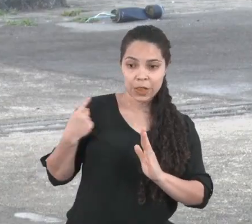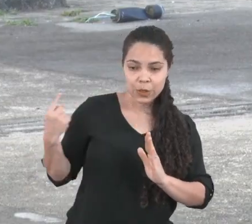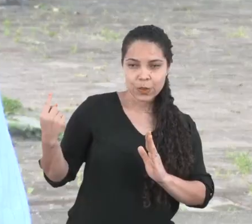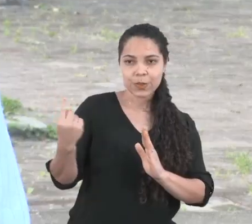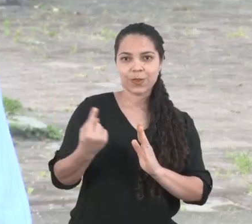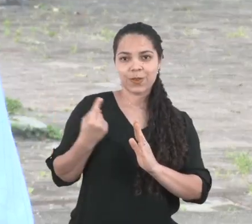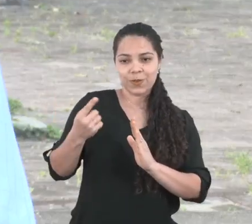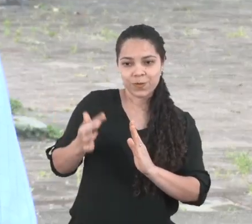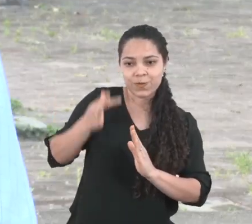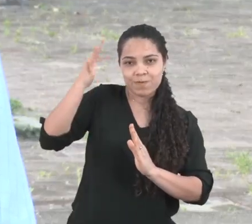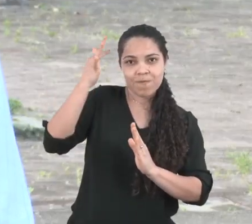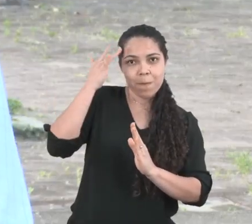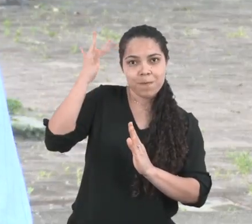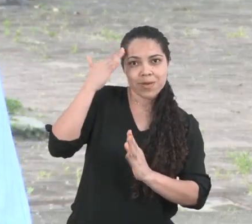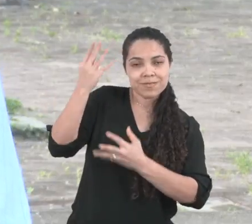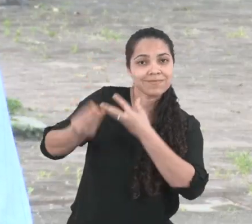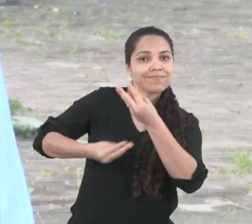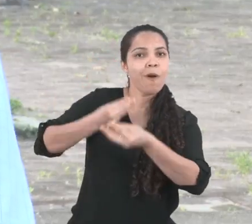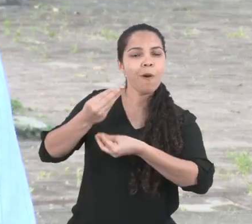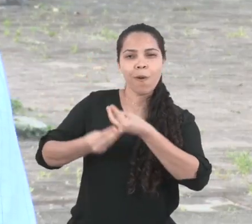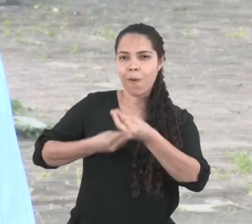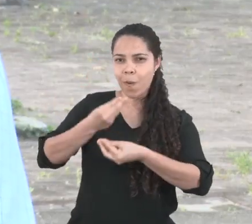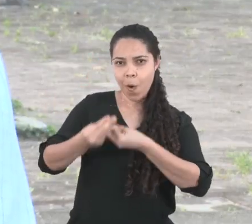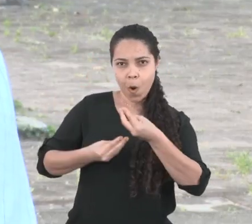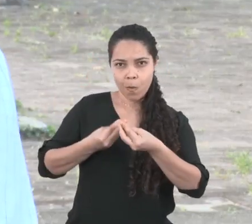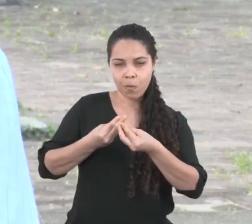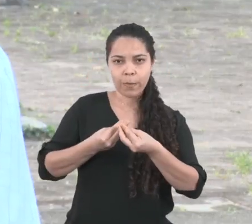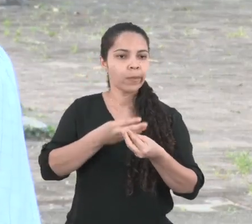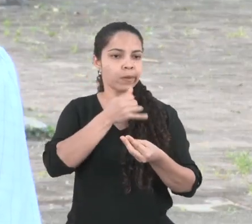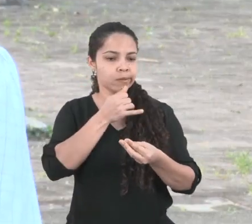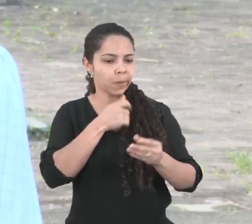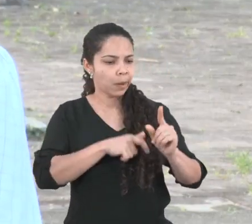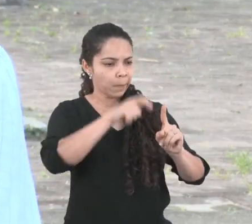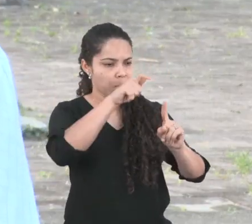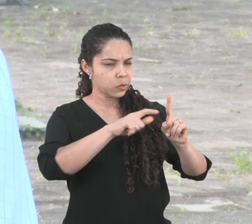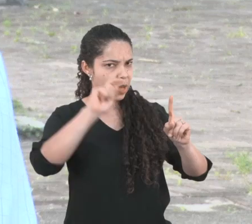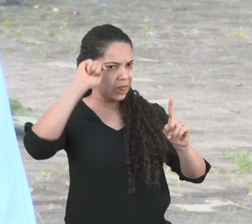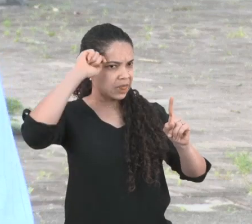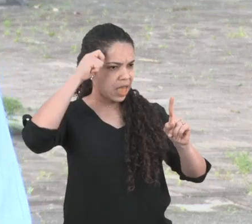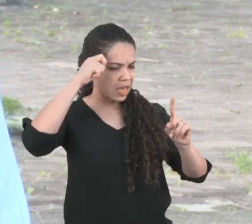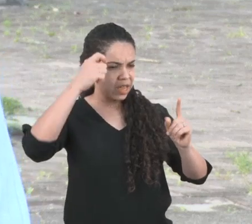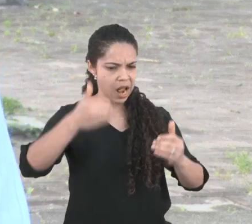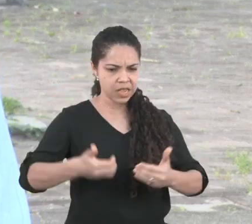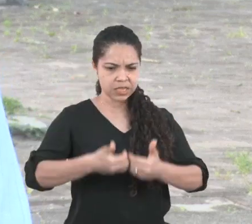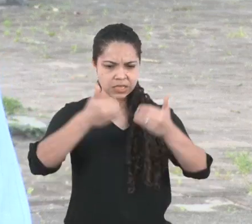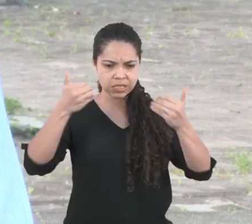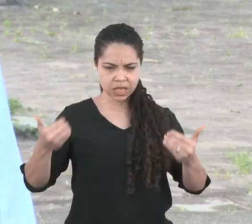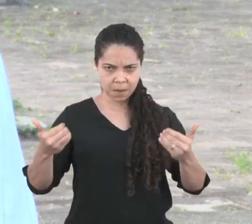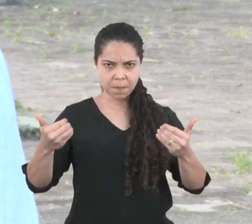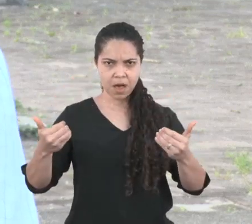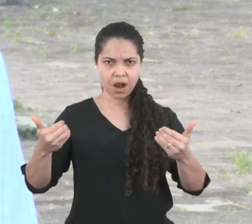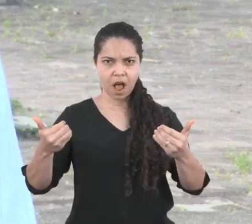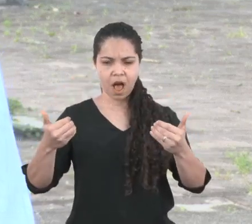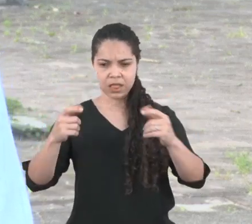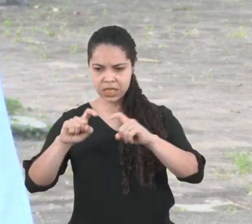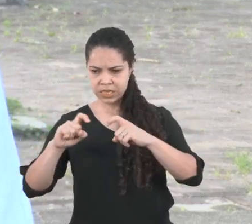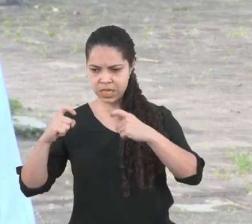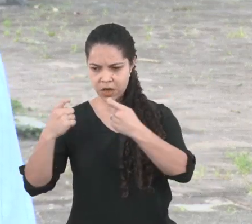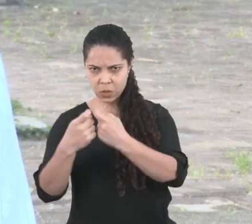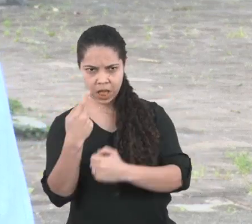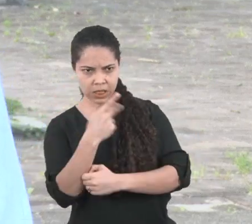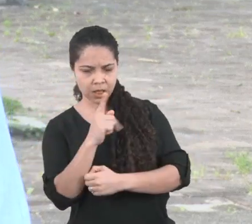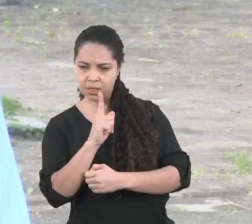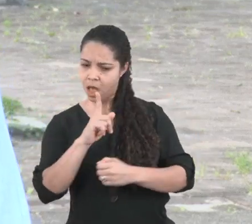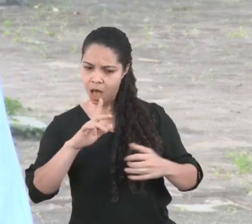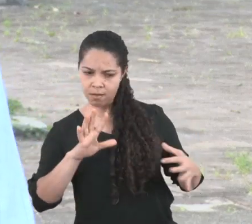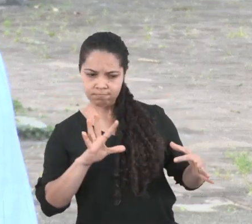promissora, que é pensar não a questão negra dissociada no que diz respeito à experiência dessas